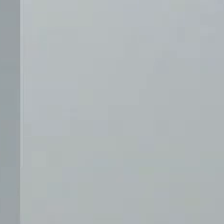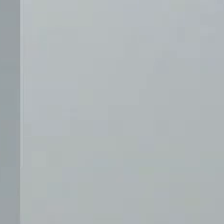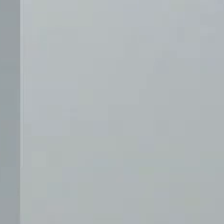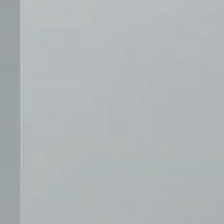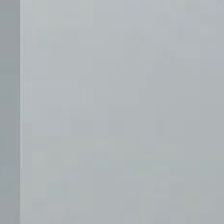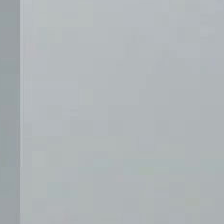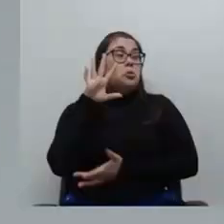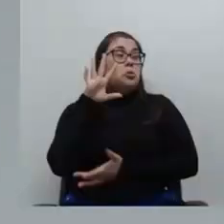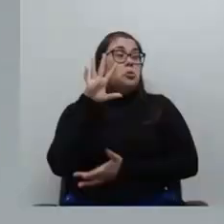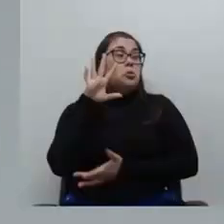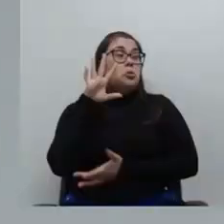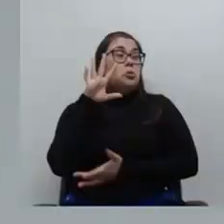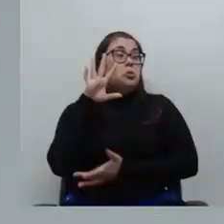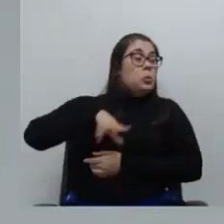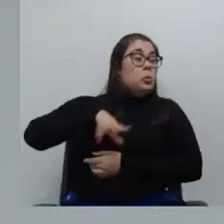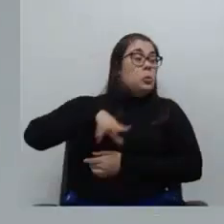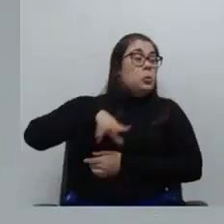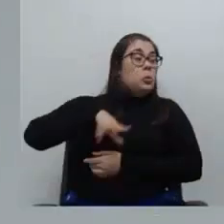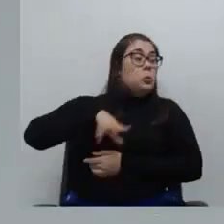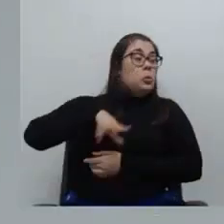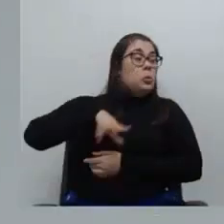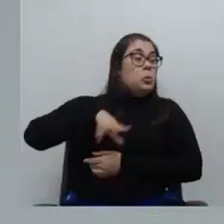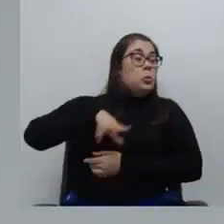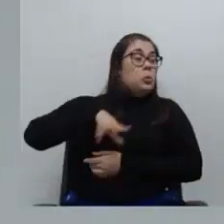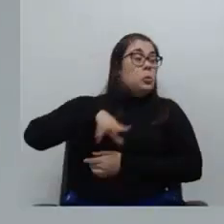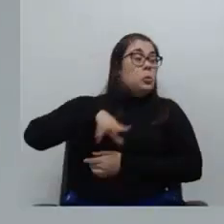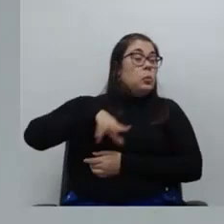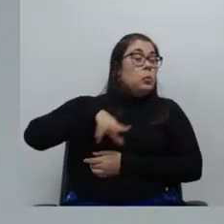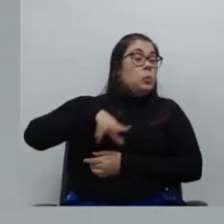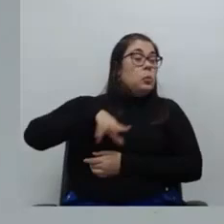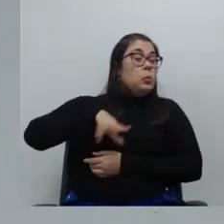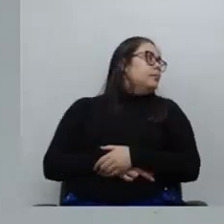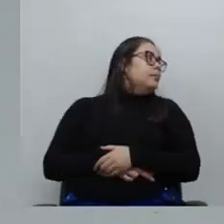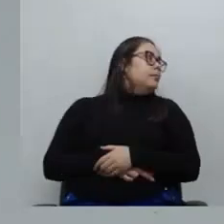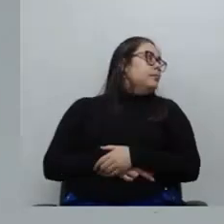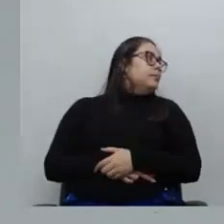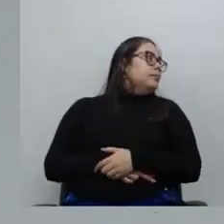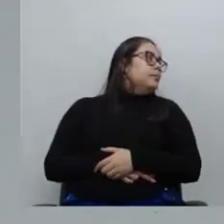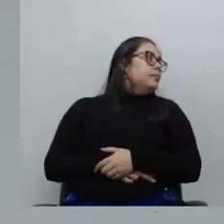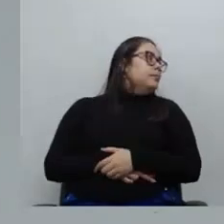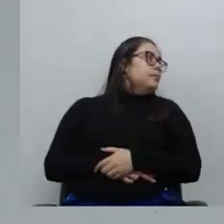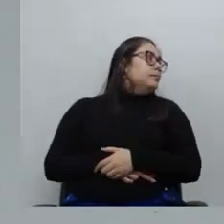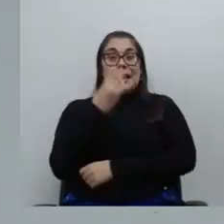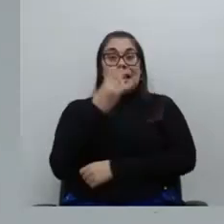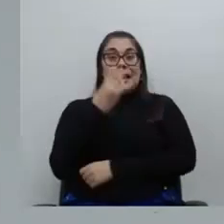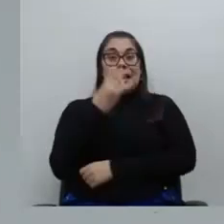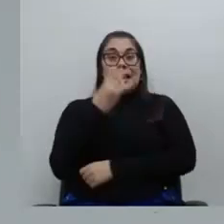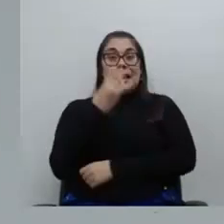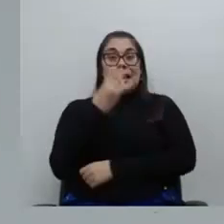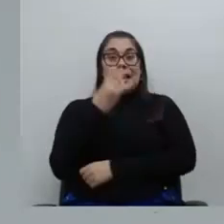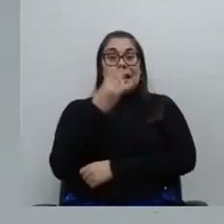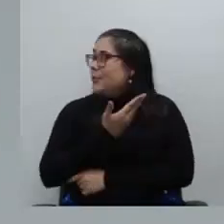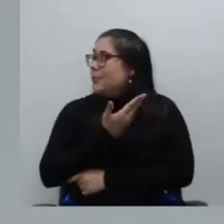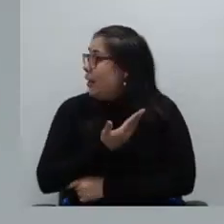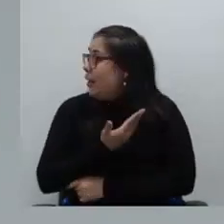forma oficial, porque não li os atos de exoneração no dia oficial, que três colegas se exoneraram, salvo o melhor juízo, com uma